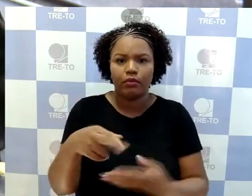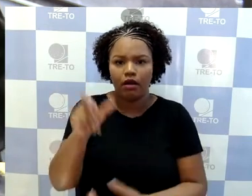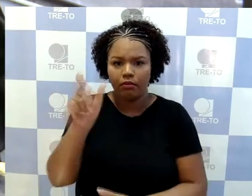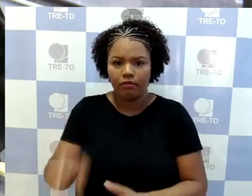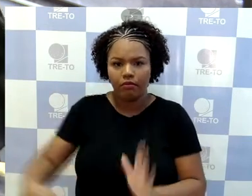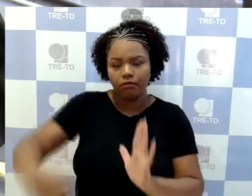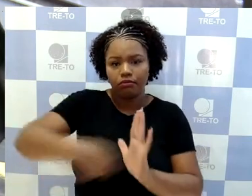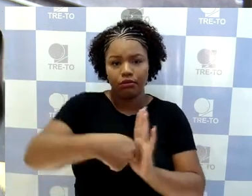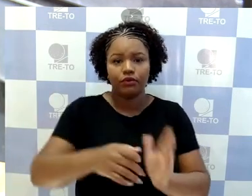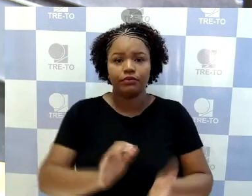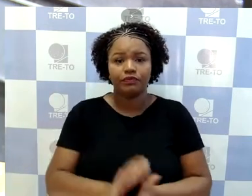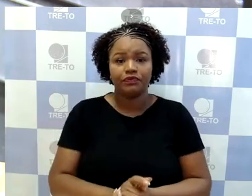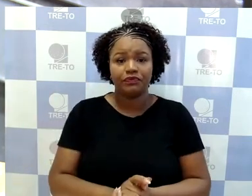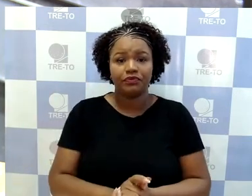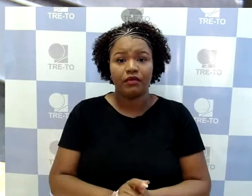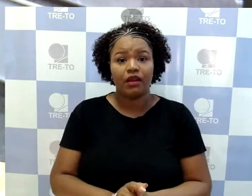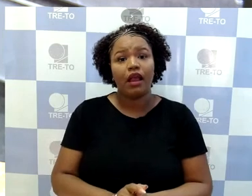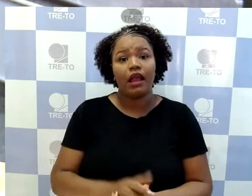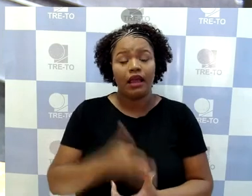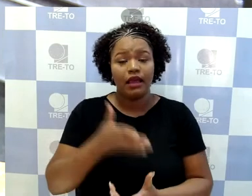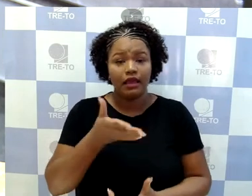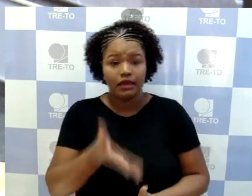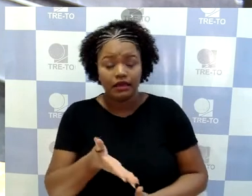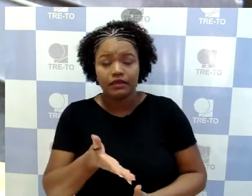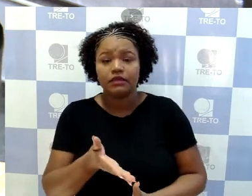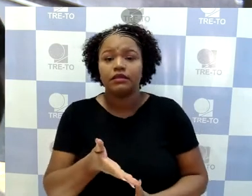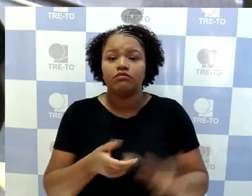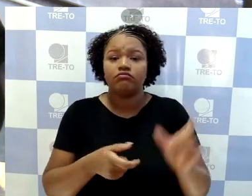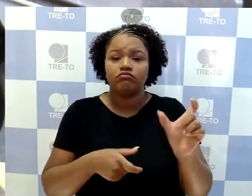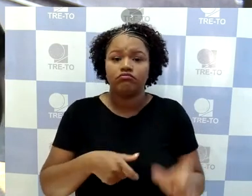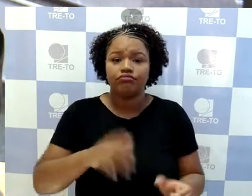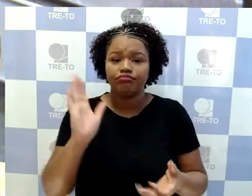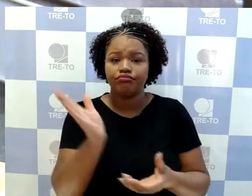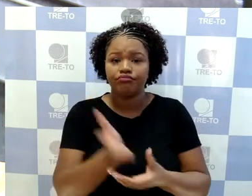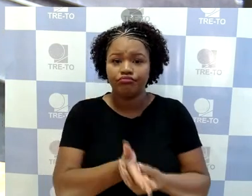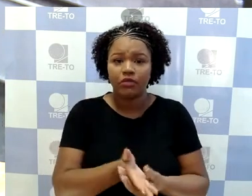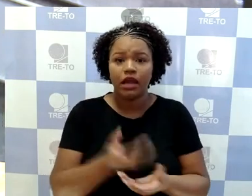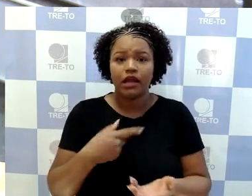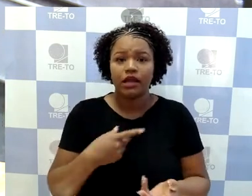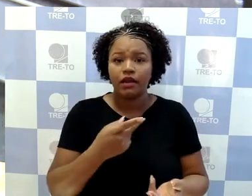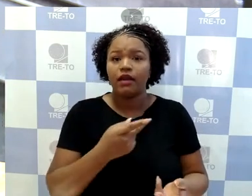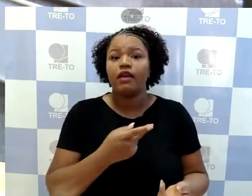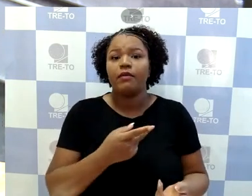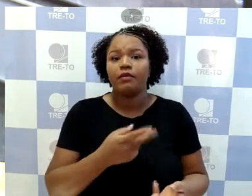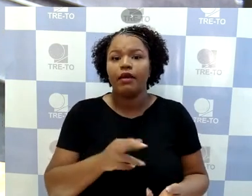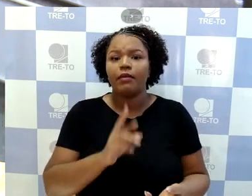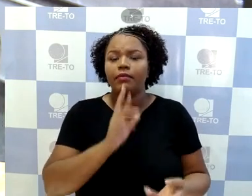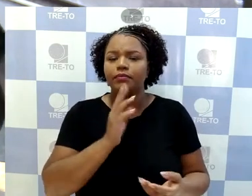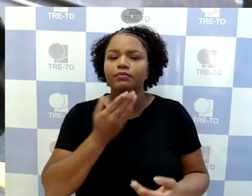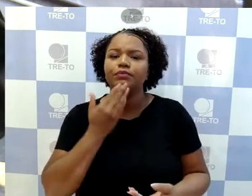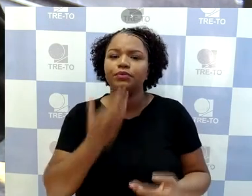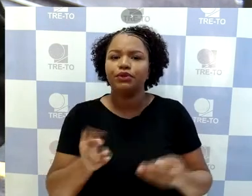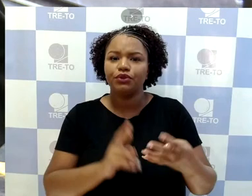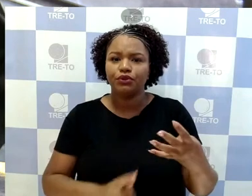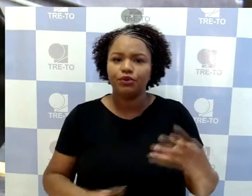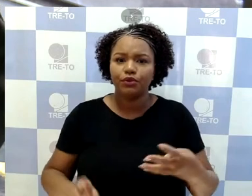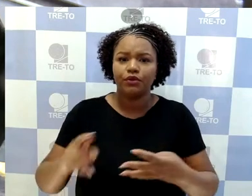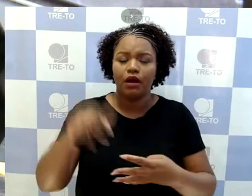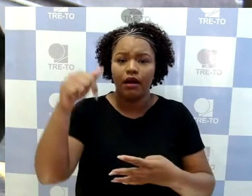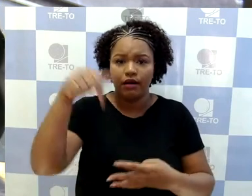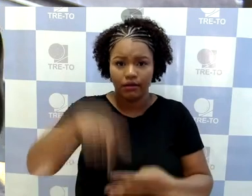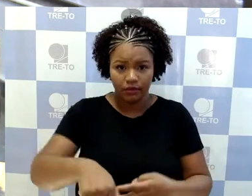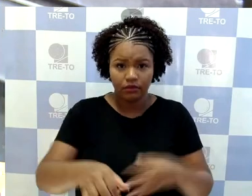representação originária recorreu a esse tribunal visando uma aplicação de multa e o julgado foi mantido em sua